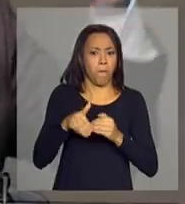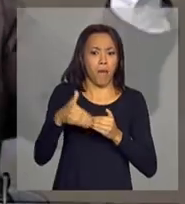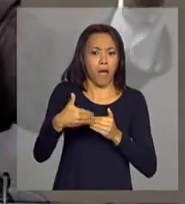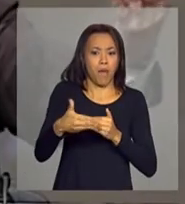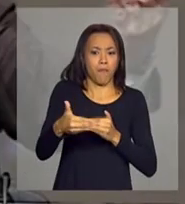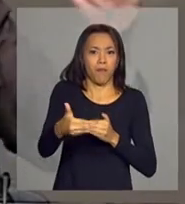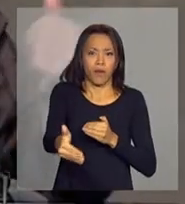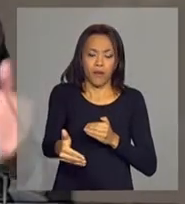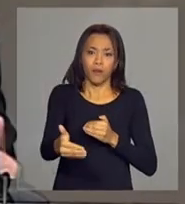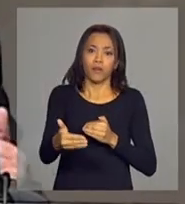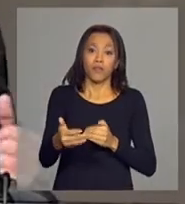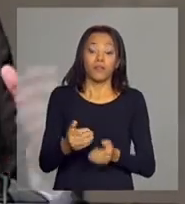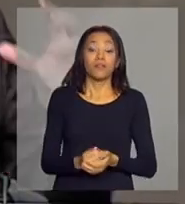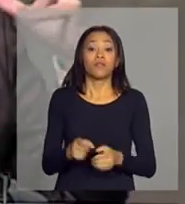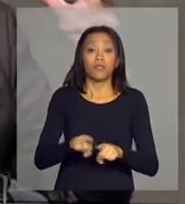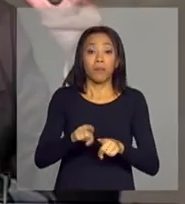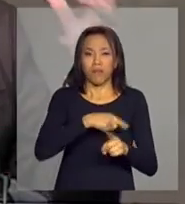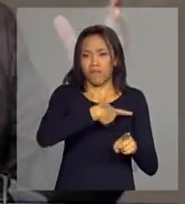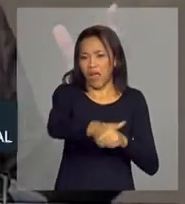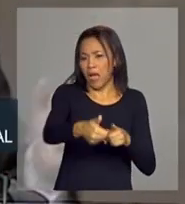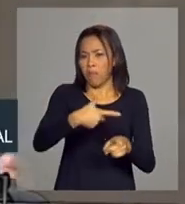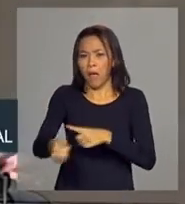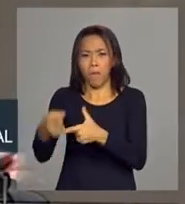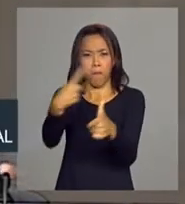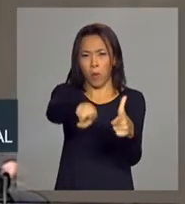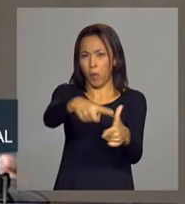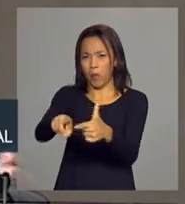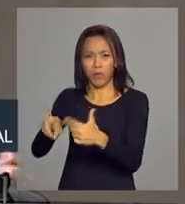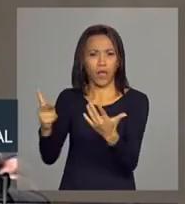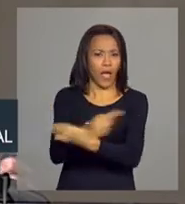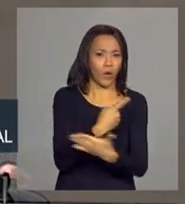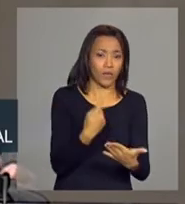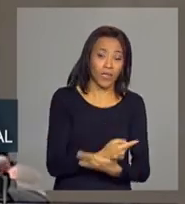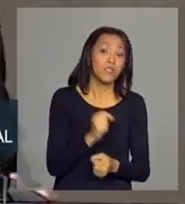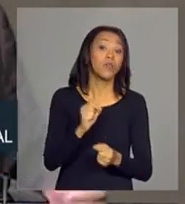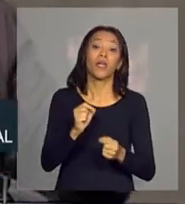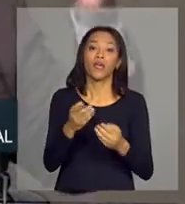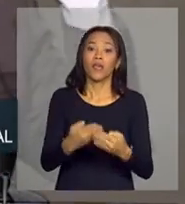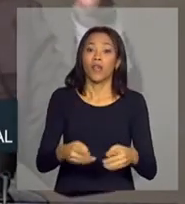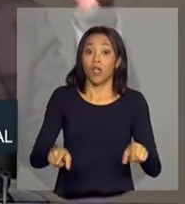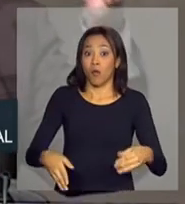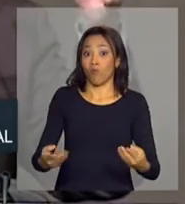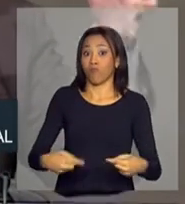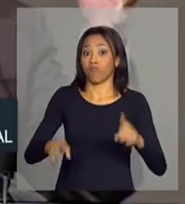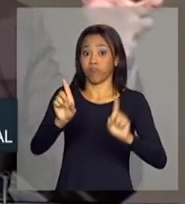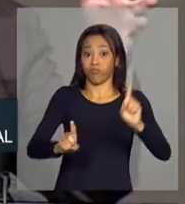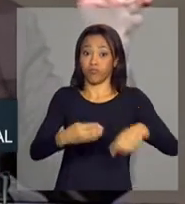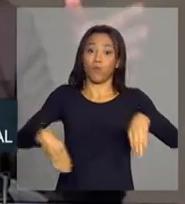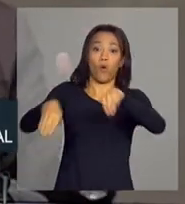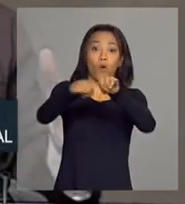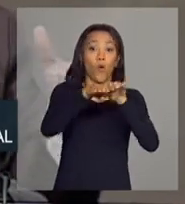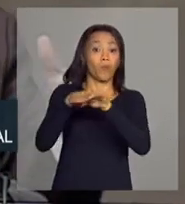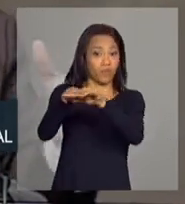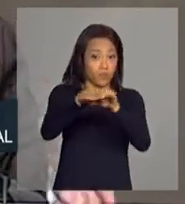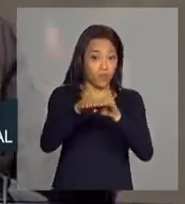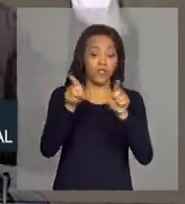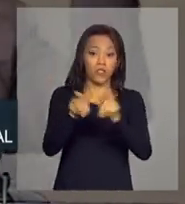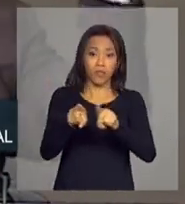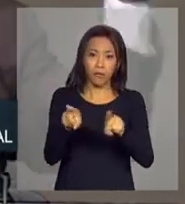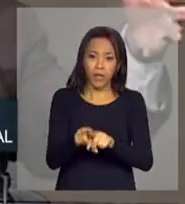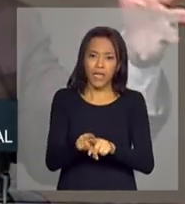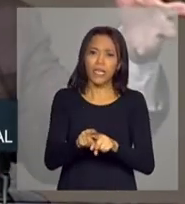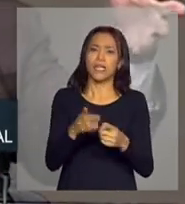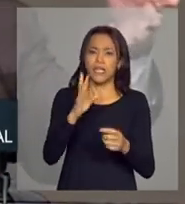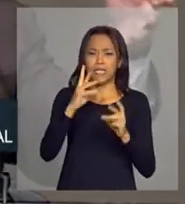avançando na superação dos seus gargalos em termos de competitividade, ampliando fortemente a aposta no